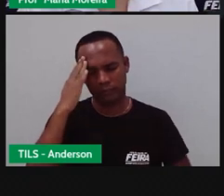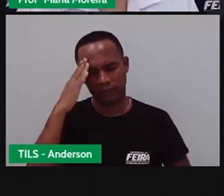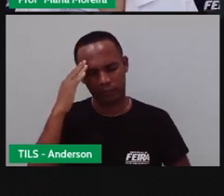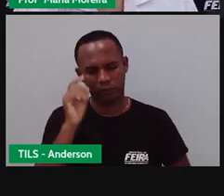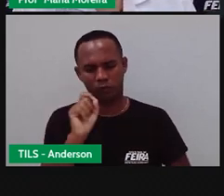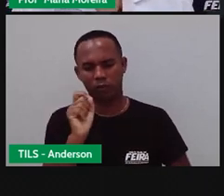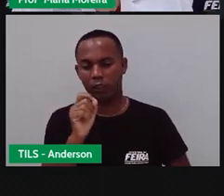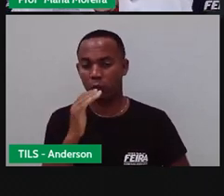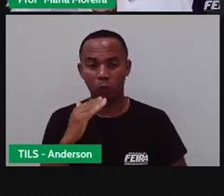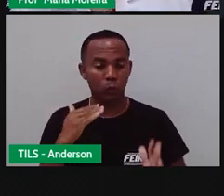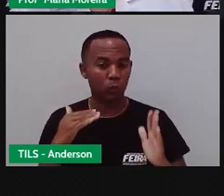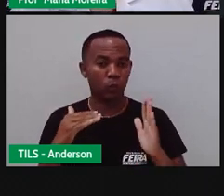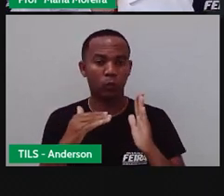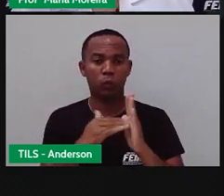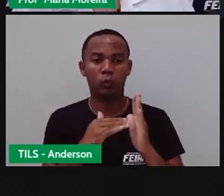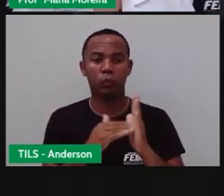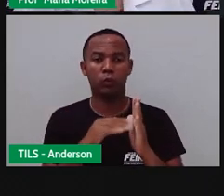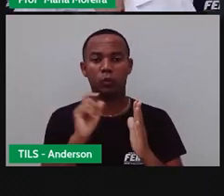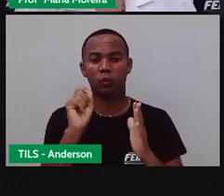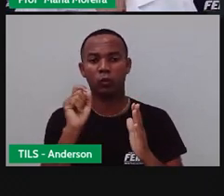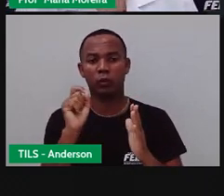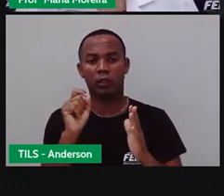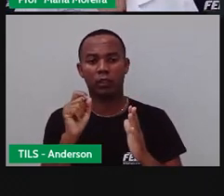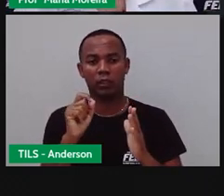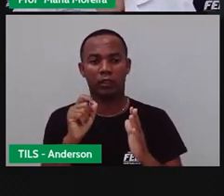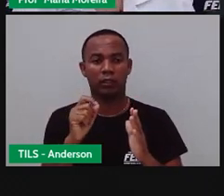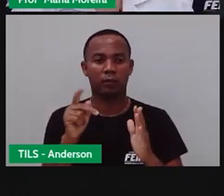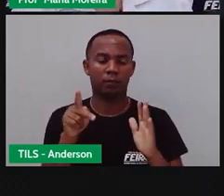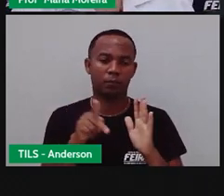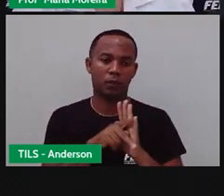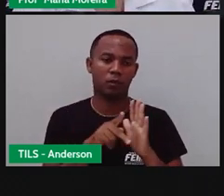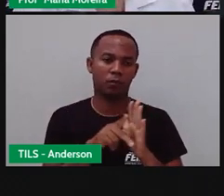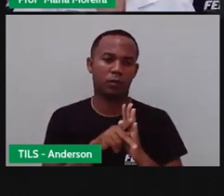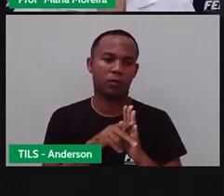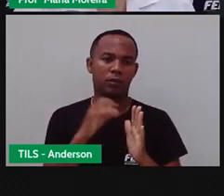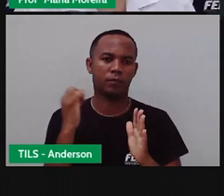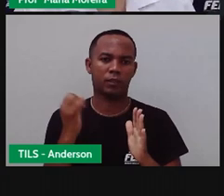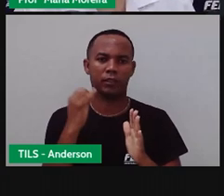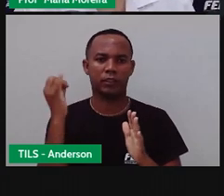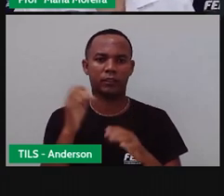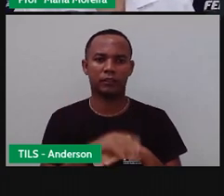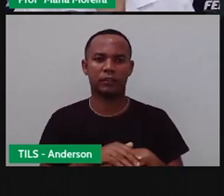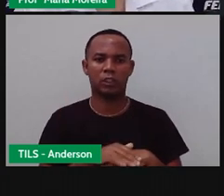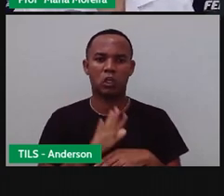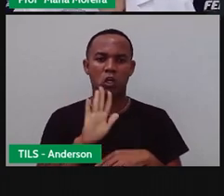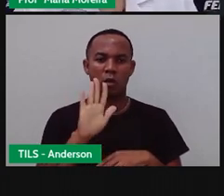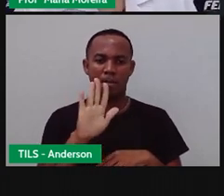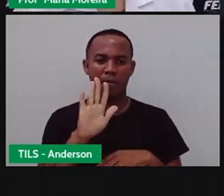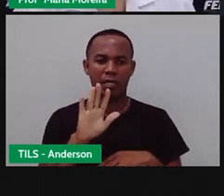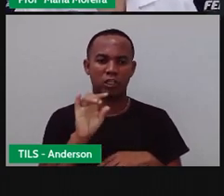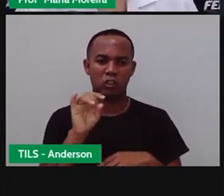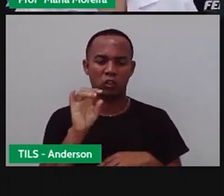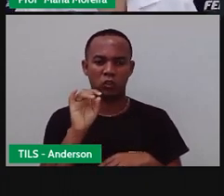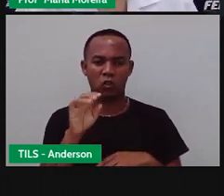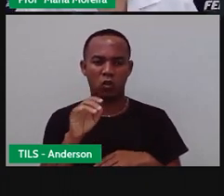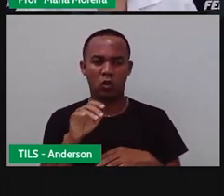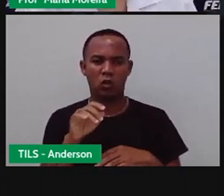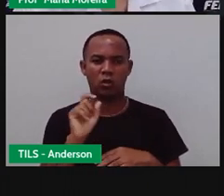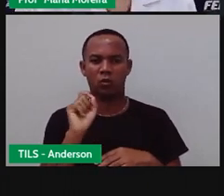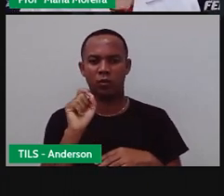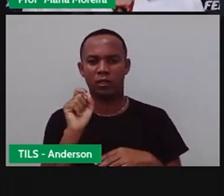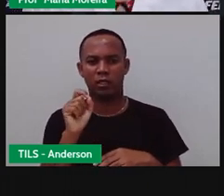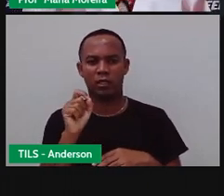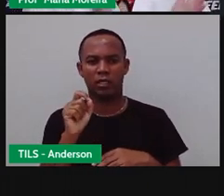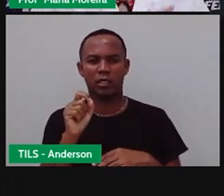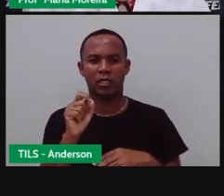ser humano pode ser considerado uma fronte histórica. Portanto, não só o texto escrito deve ser entendido como